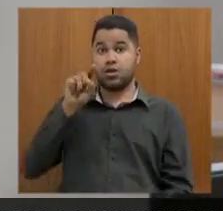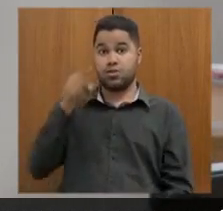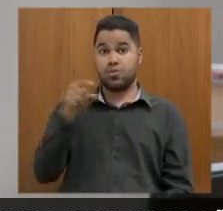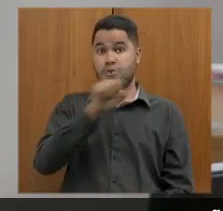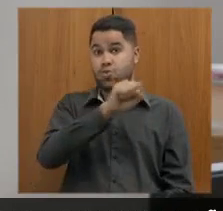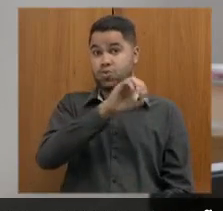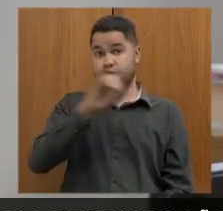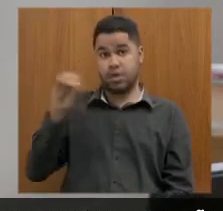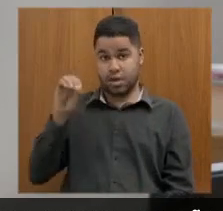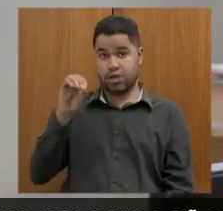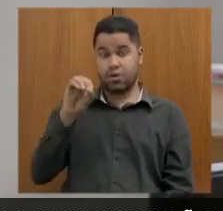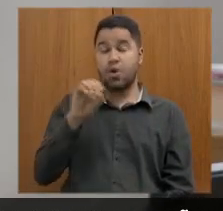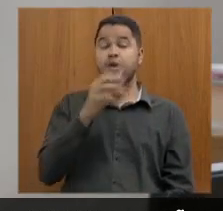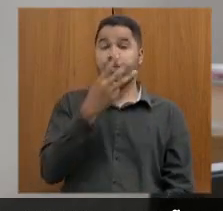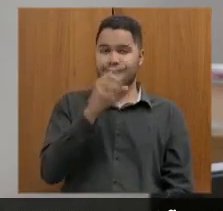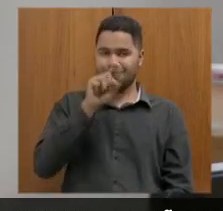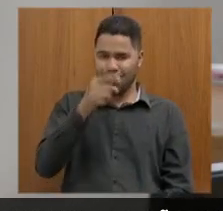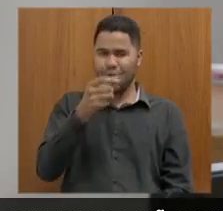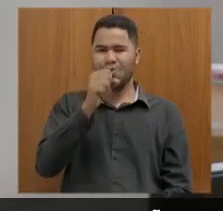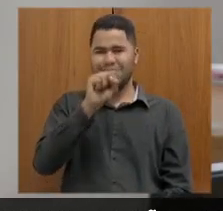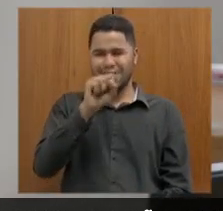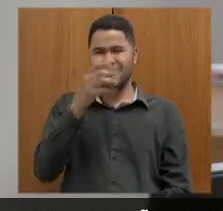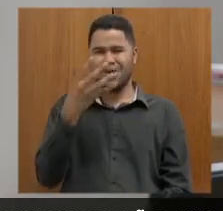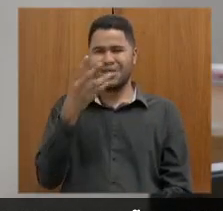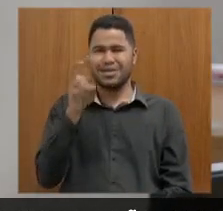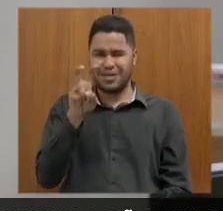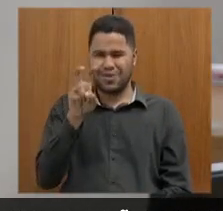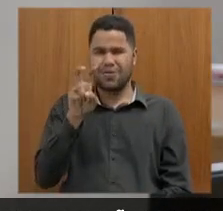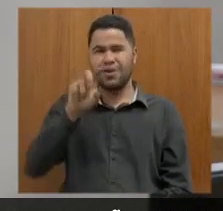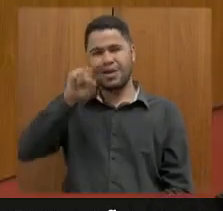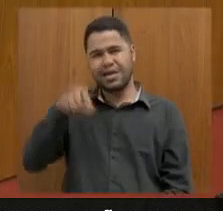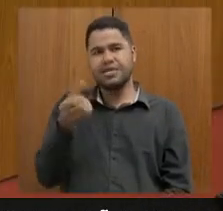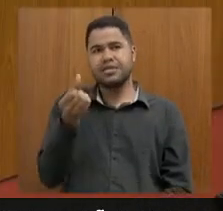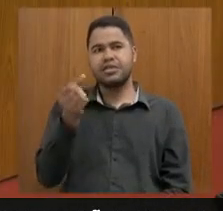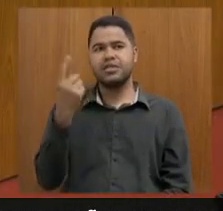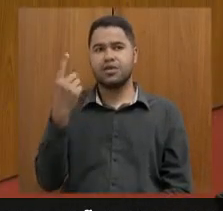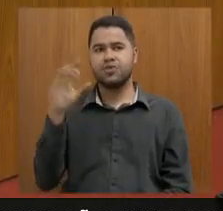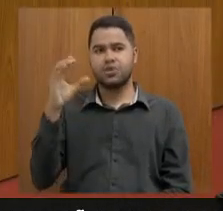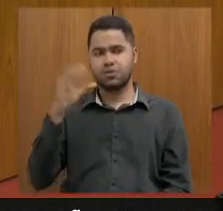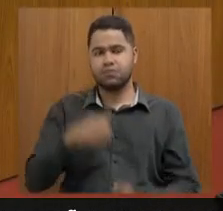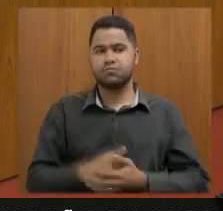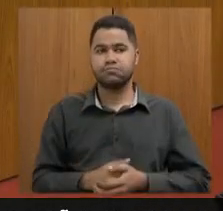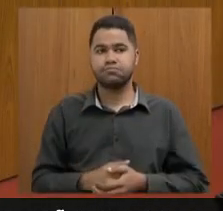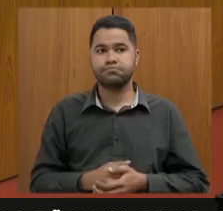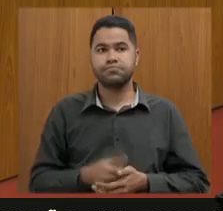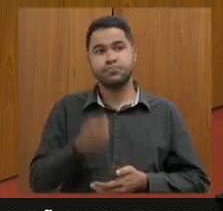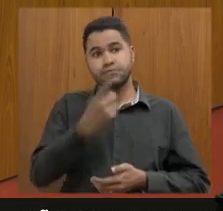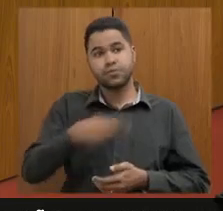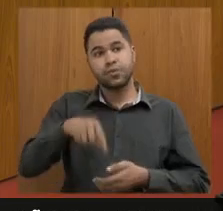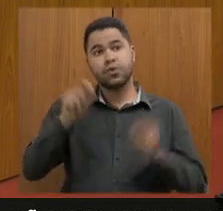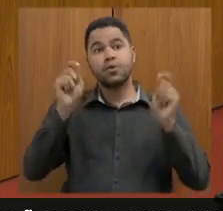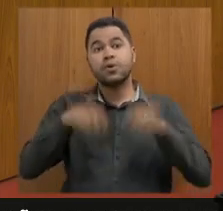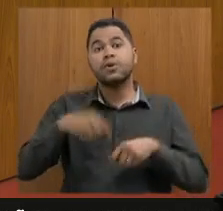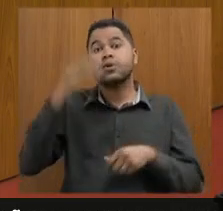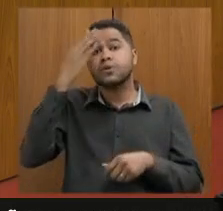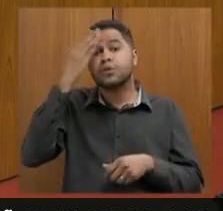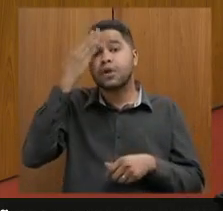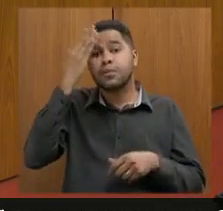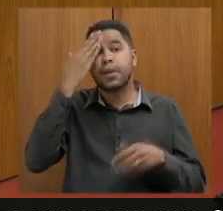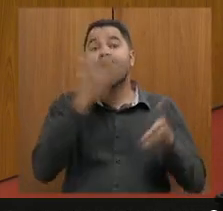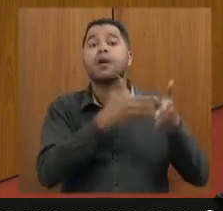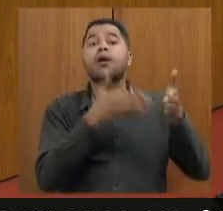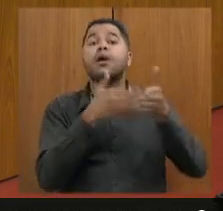.845,61. Eu gostaria, então, que nós pudéssemos saber quais são essas